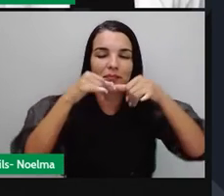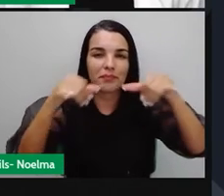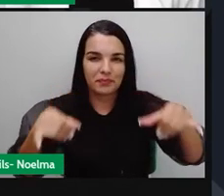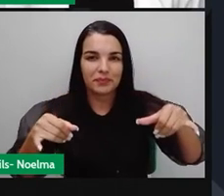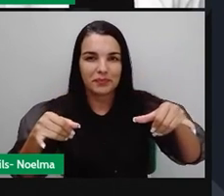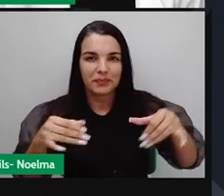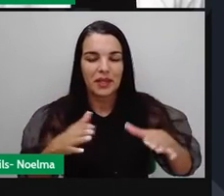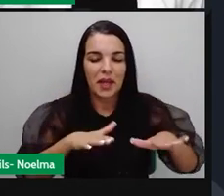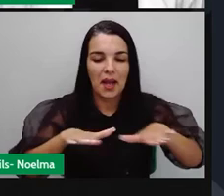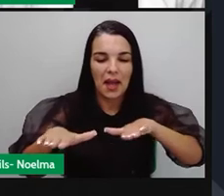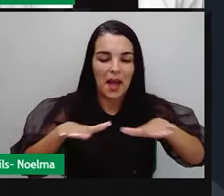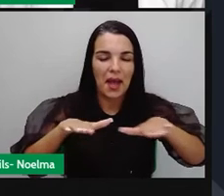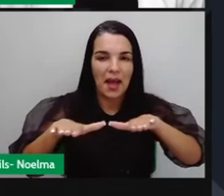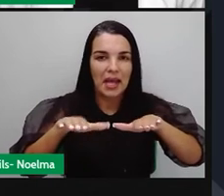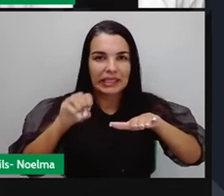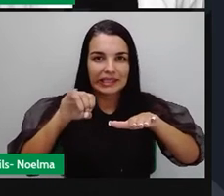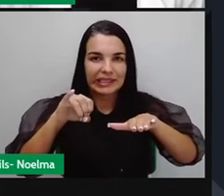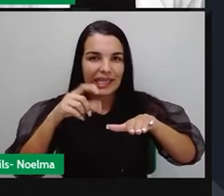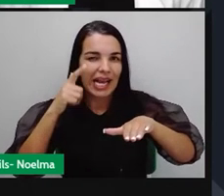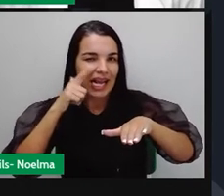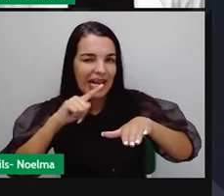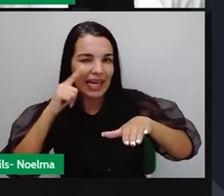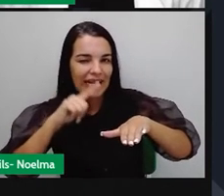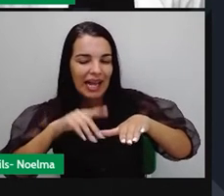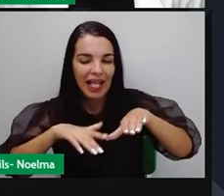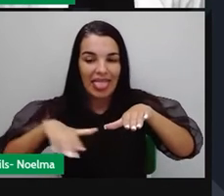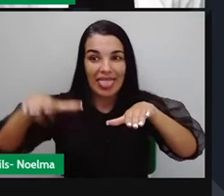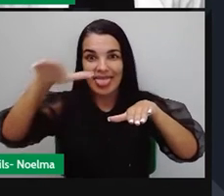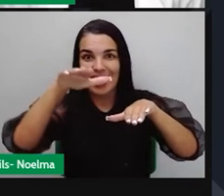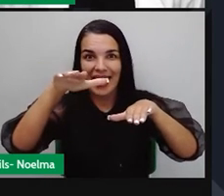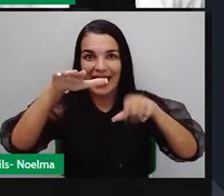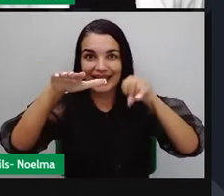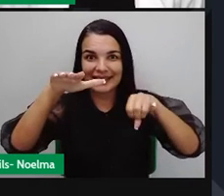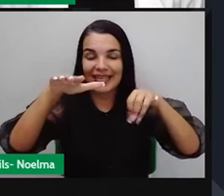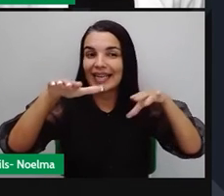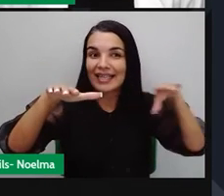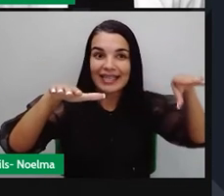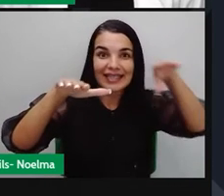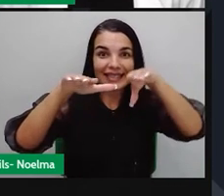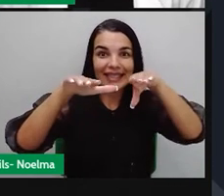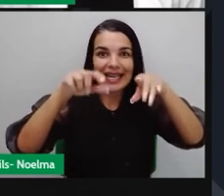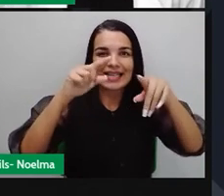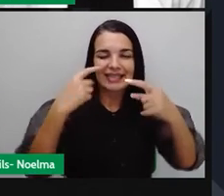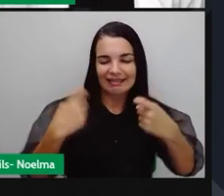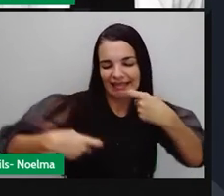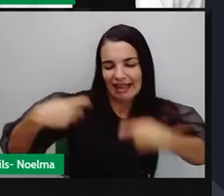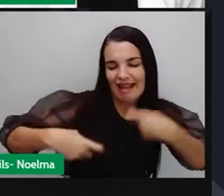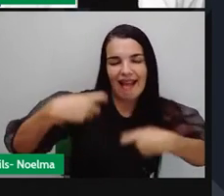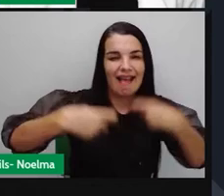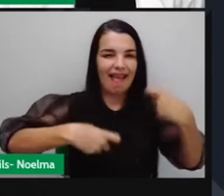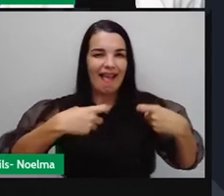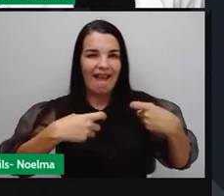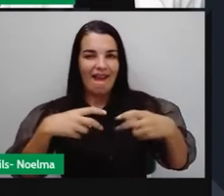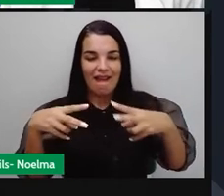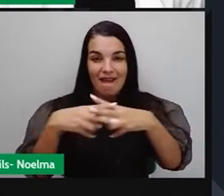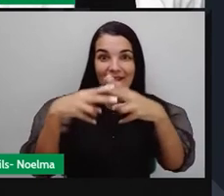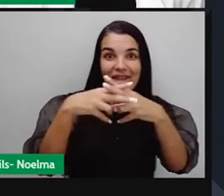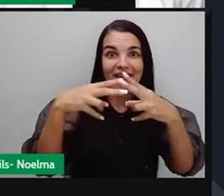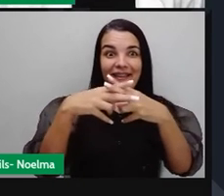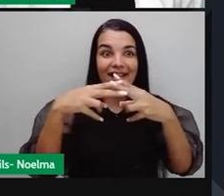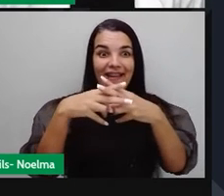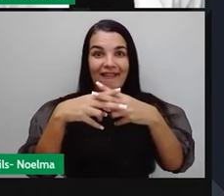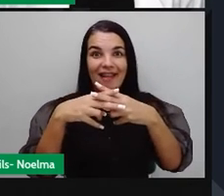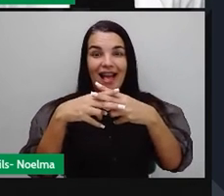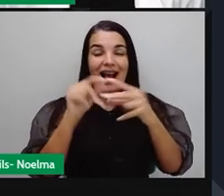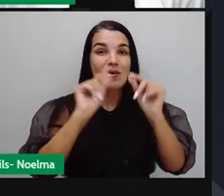medir espaço, porque se seria uma loucura imaginar os dois brigando diretamente uma guerra, uma